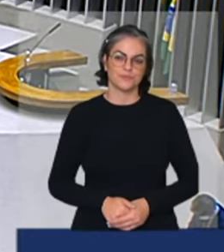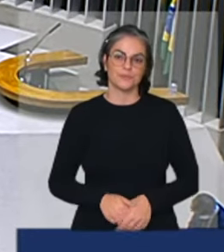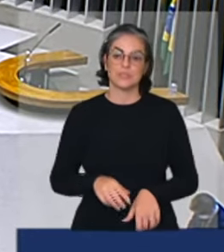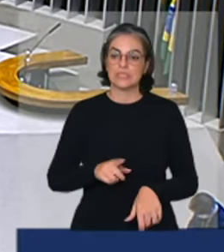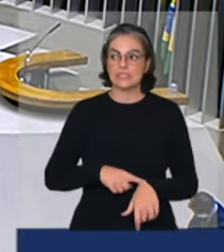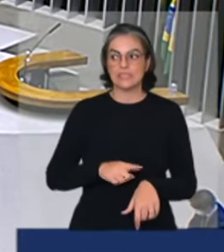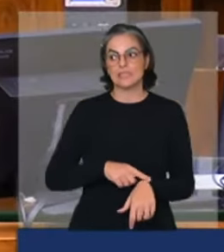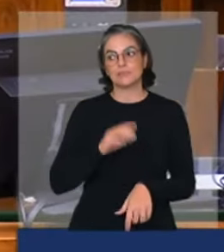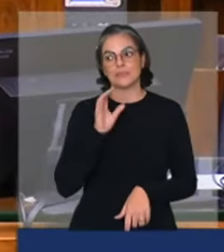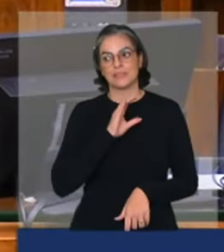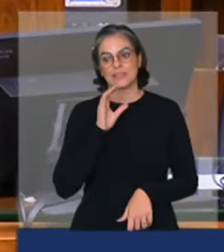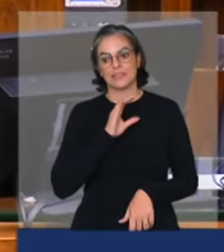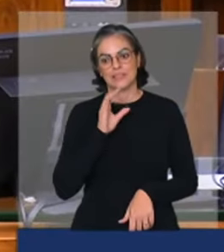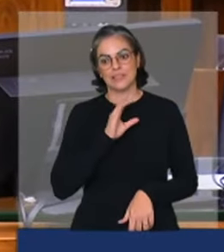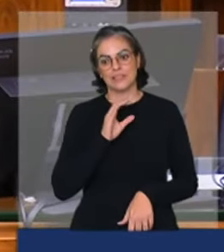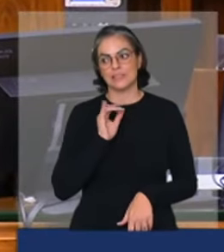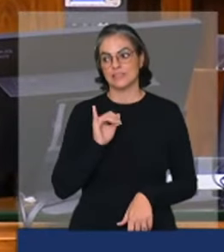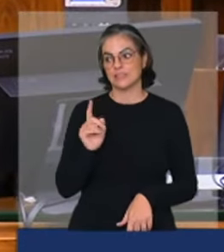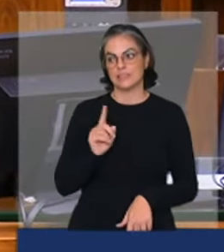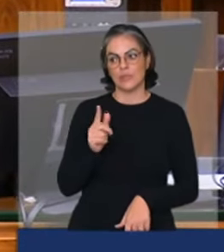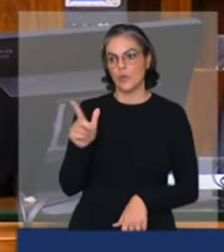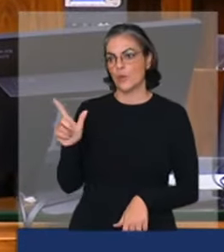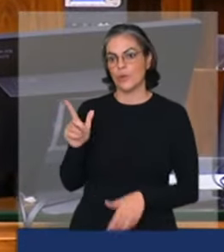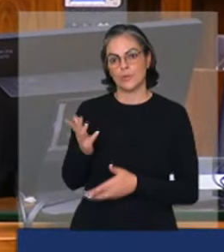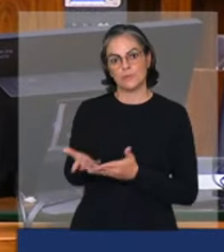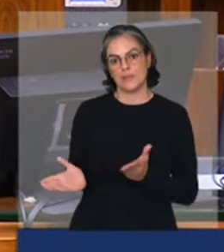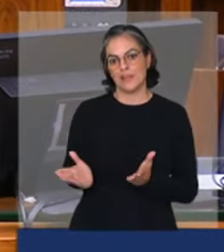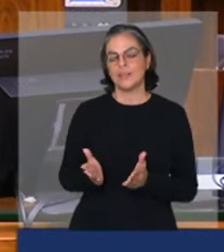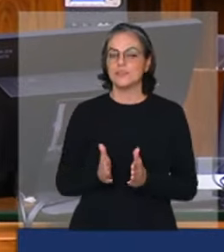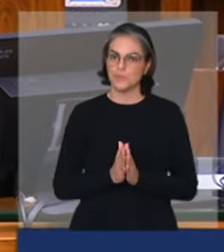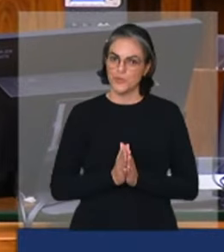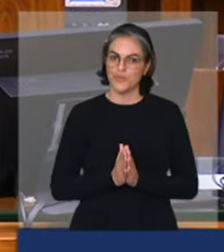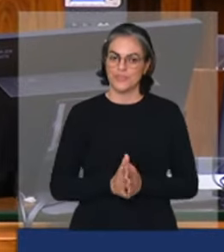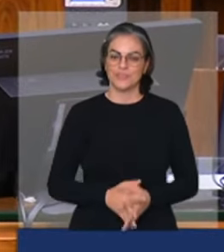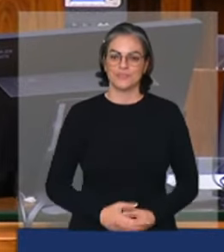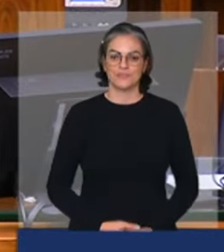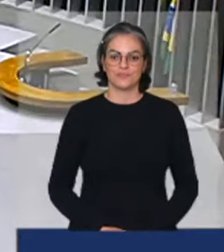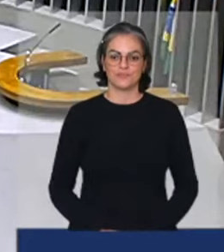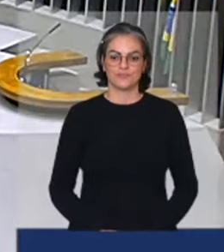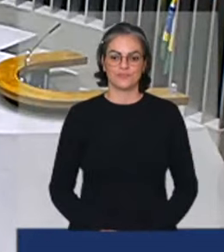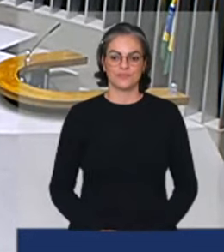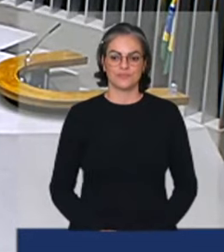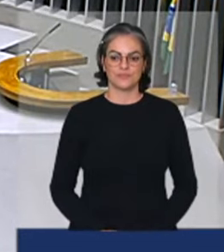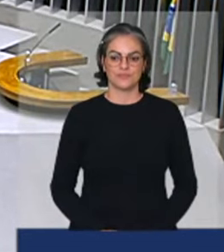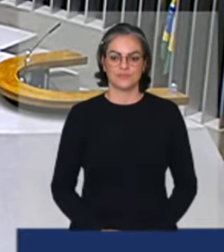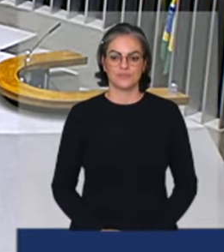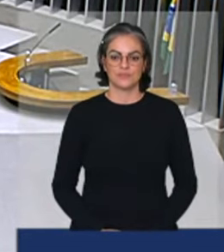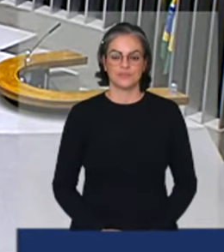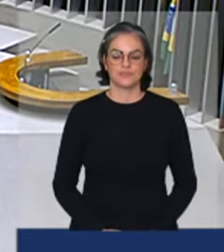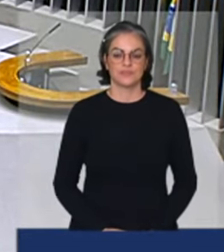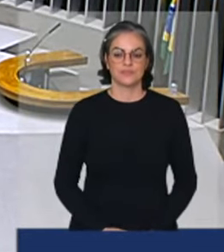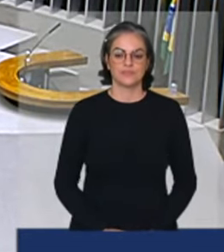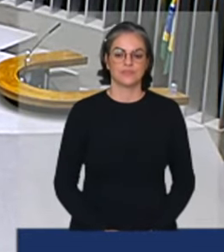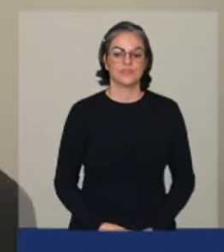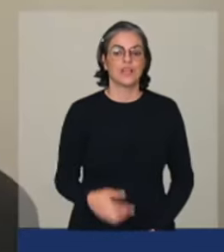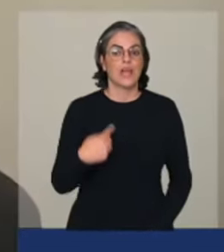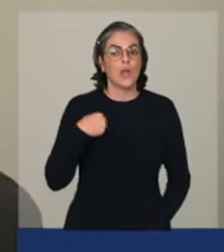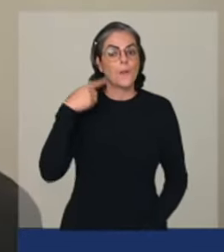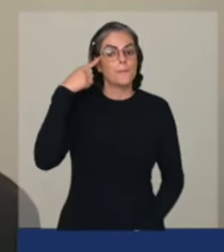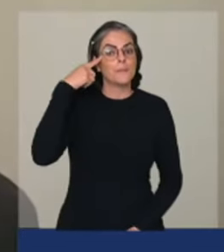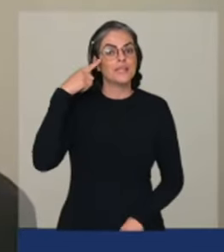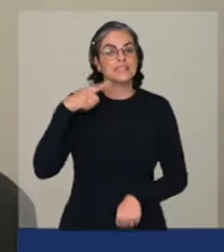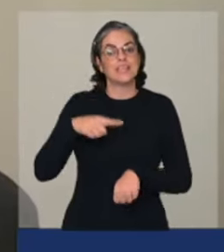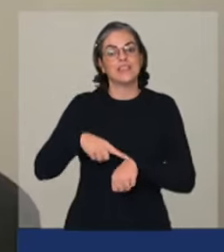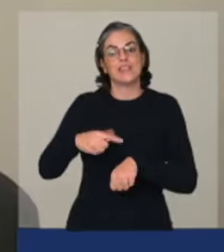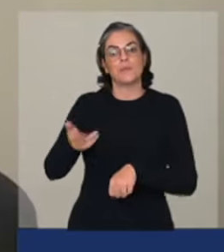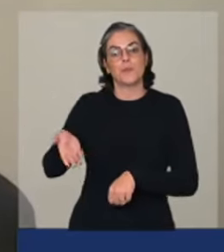aqui senão os colegas não vão poder falar conclua por favor obrigado também em nome da minoria eu tinha a impressão que eu tinha um tempinho maior